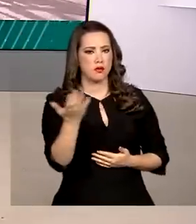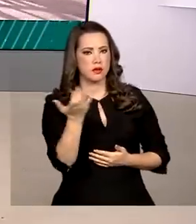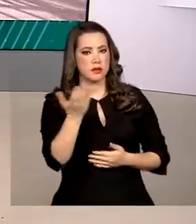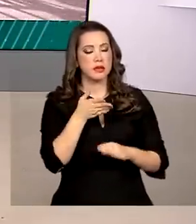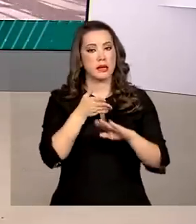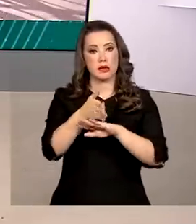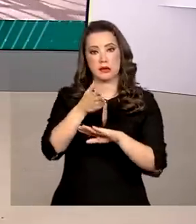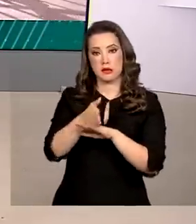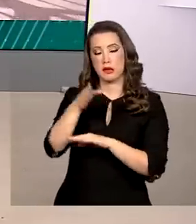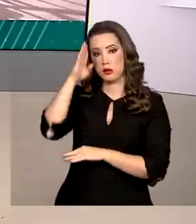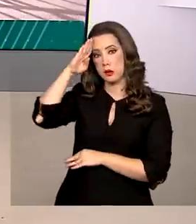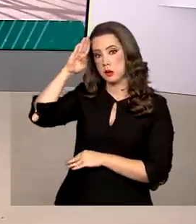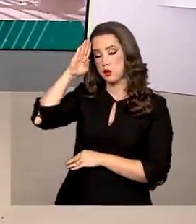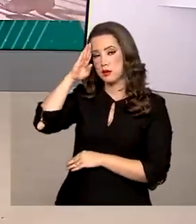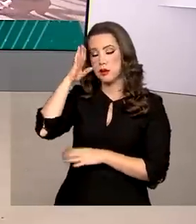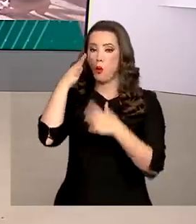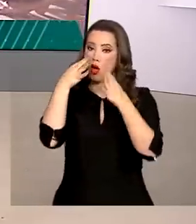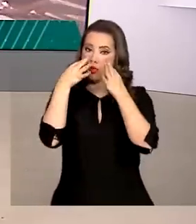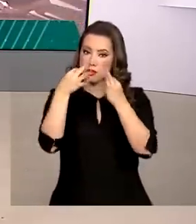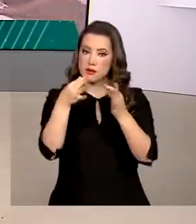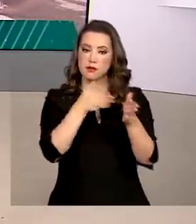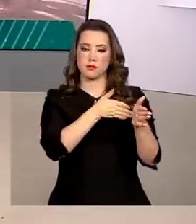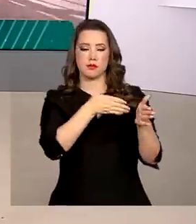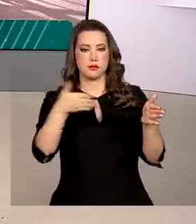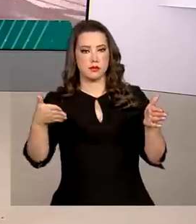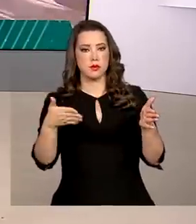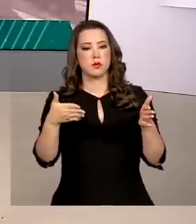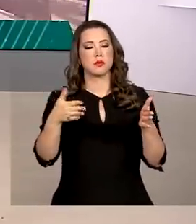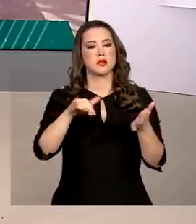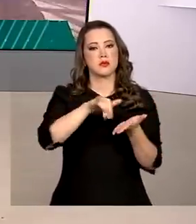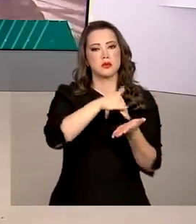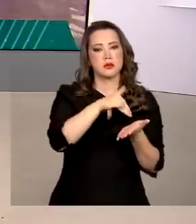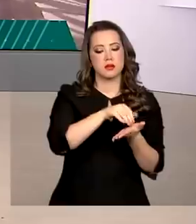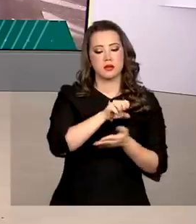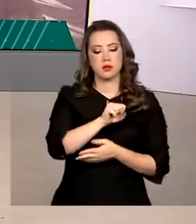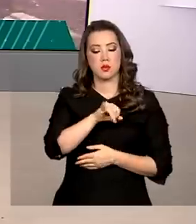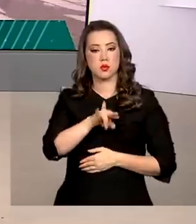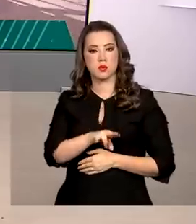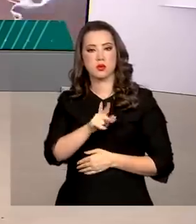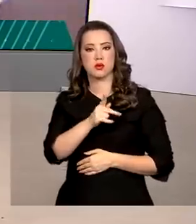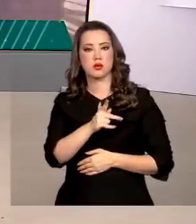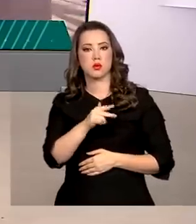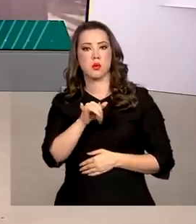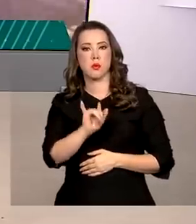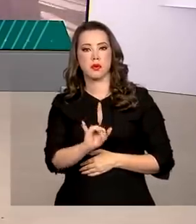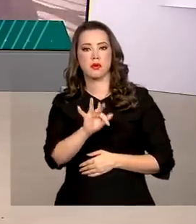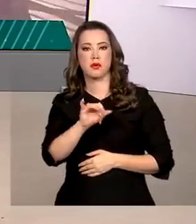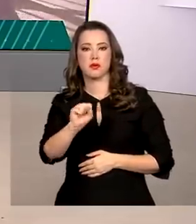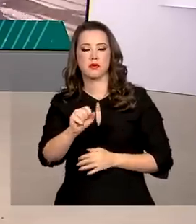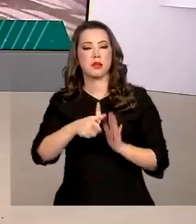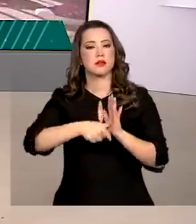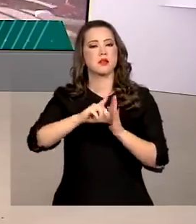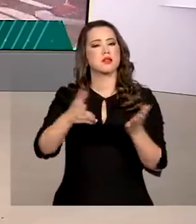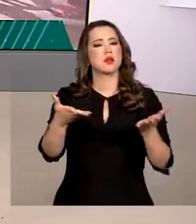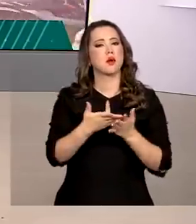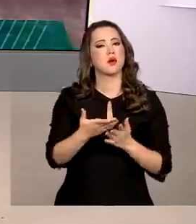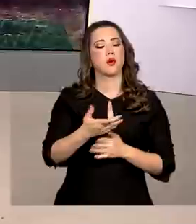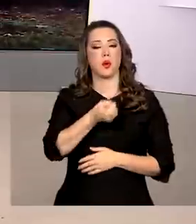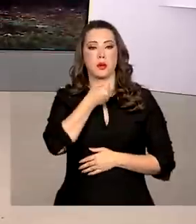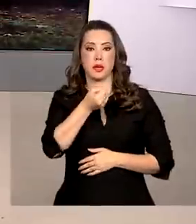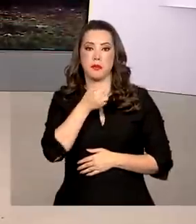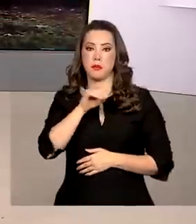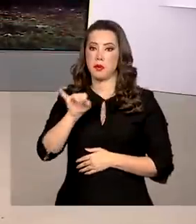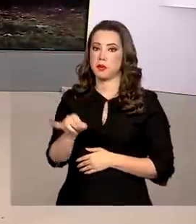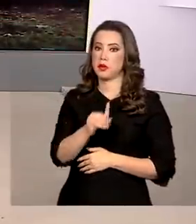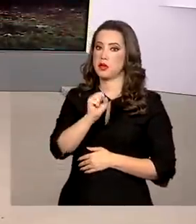superior, atenção! Os prazos de inscrição do Sisu, Prouni e Fies foram antecipados. A repórter Jéssica